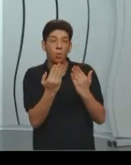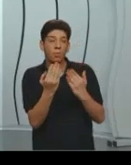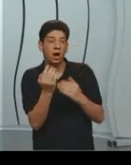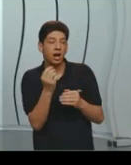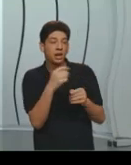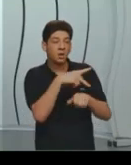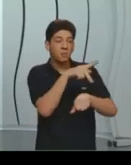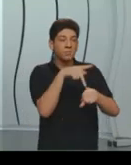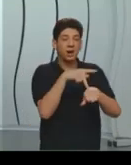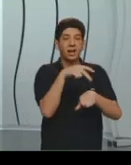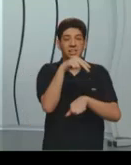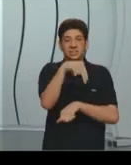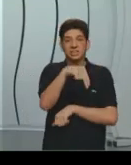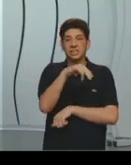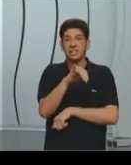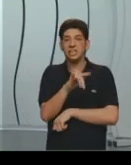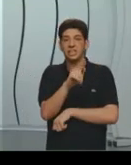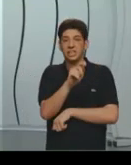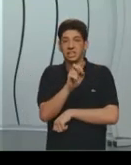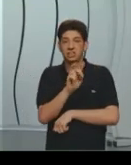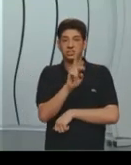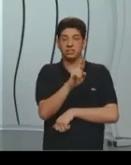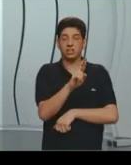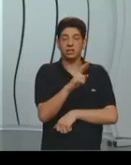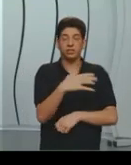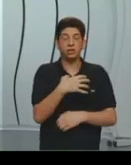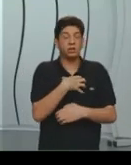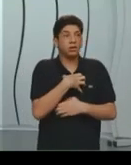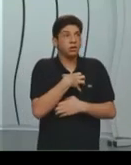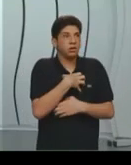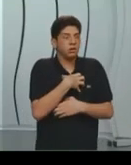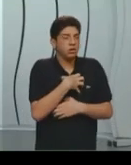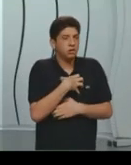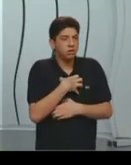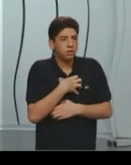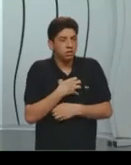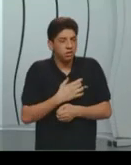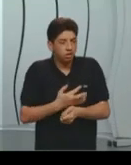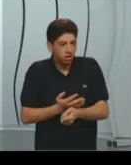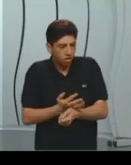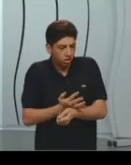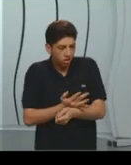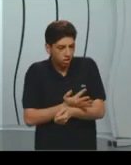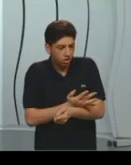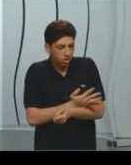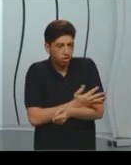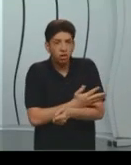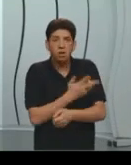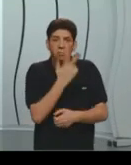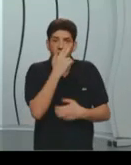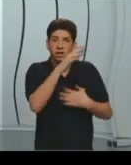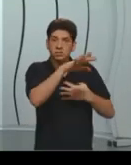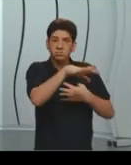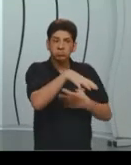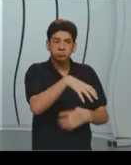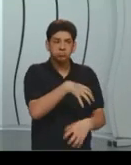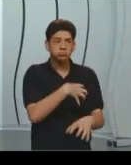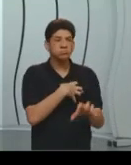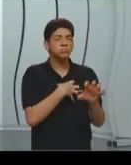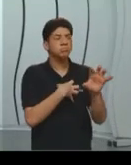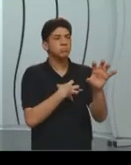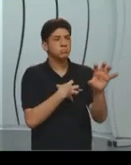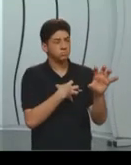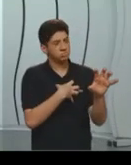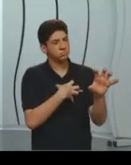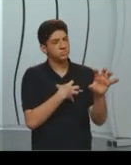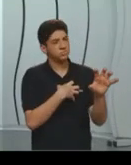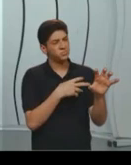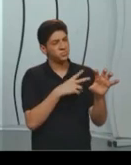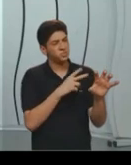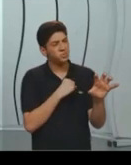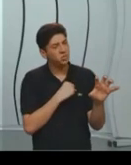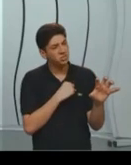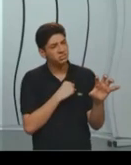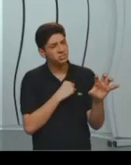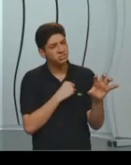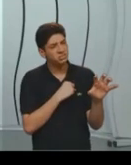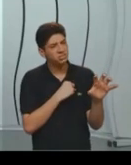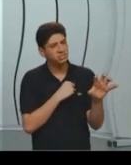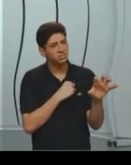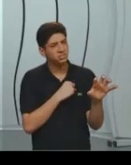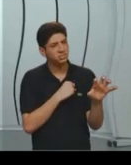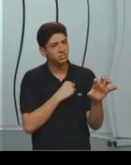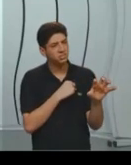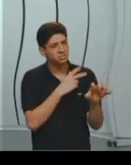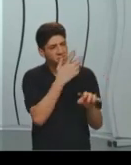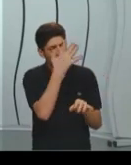extremamente tocado, e é uma coisa que gera um nível de empatia, porque a gente fica bem consternado, como tem pessoas, seres